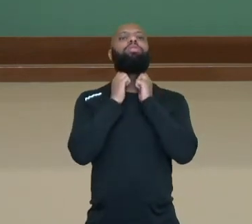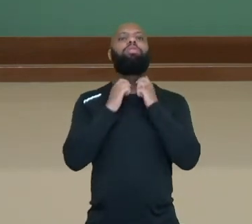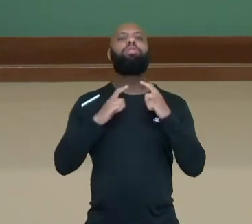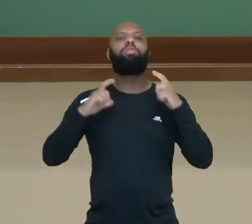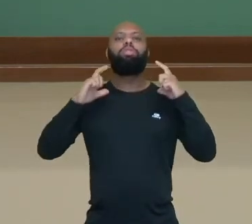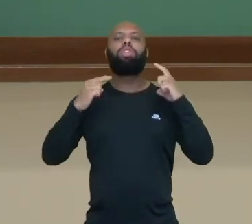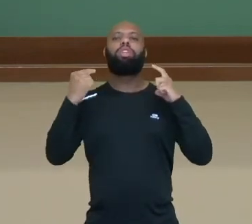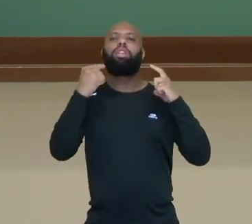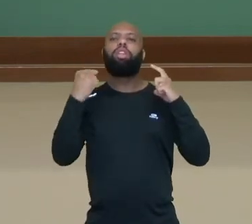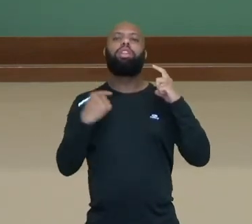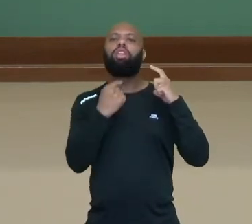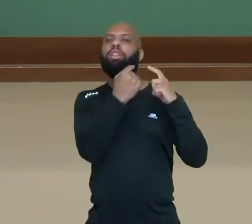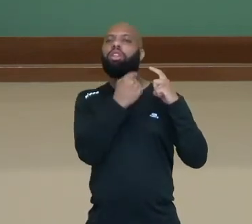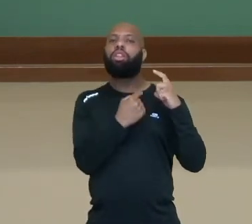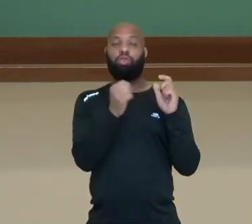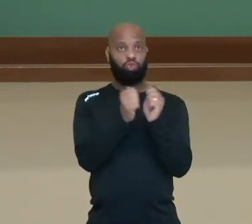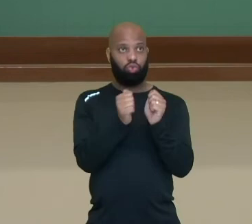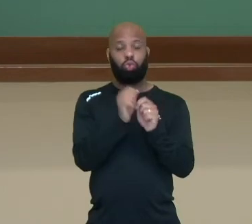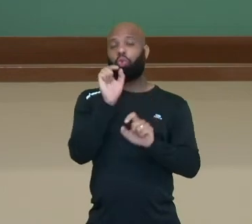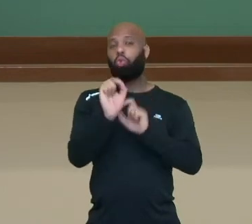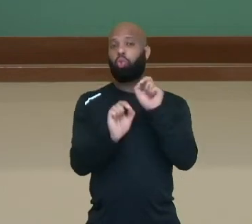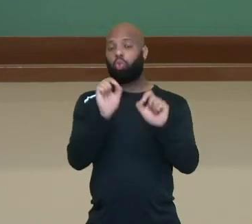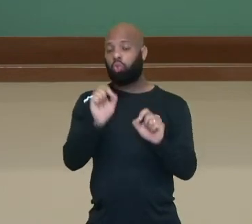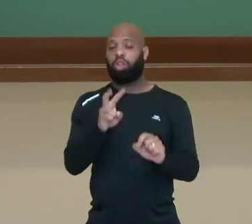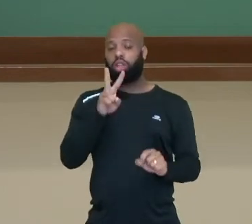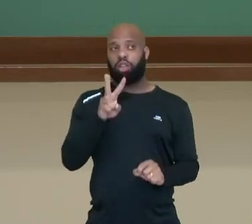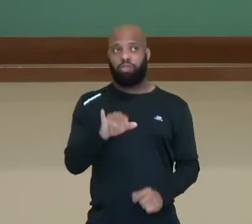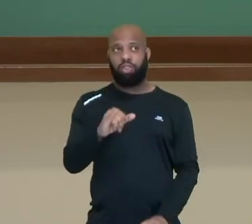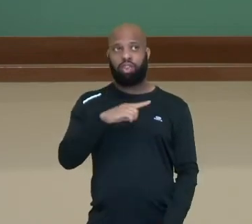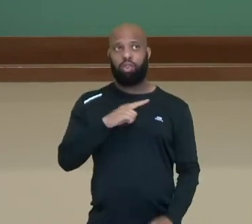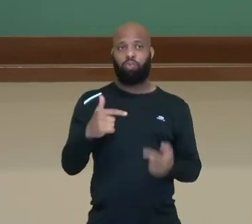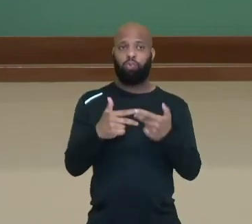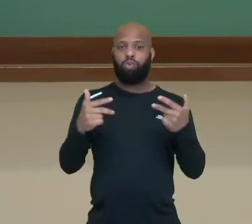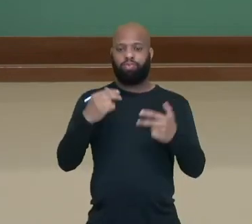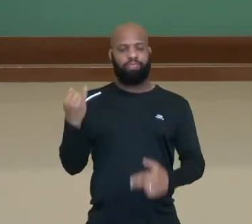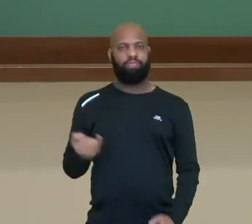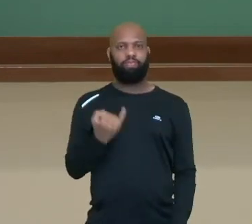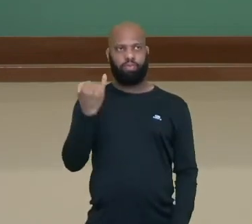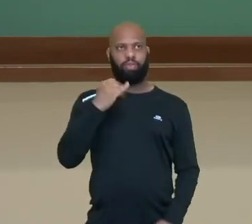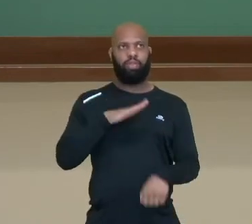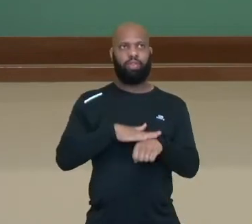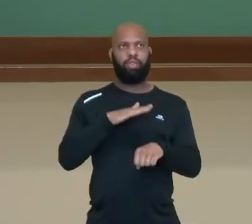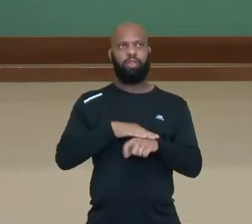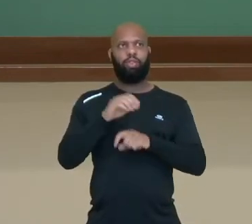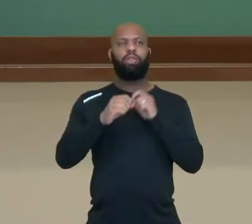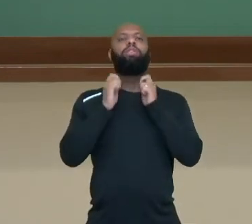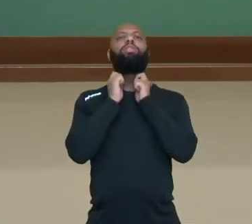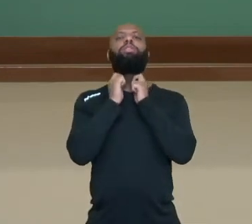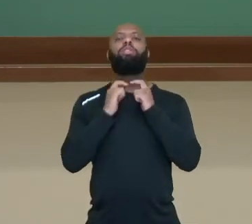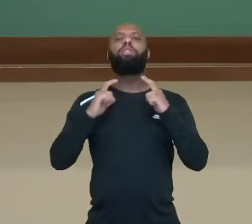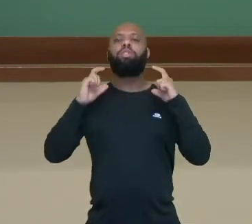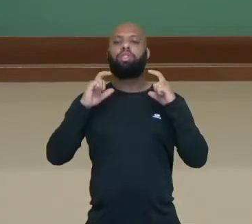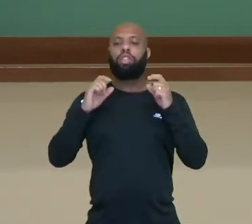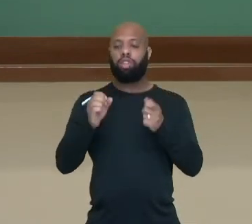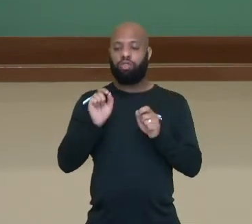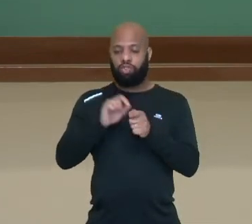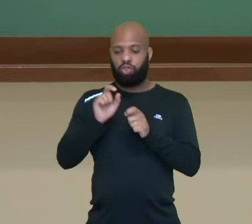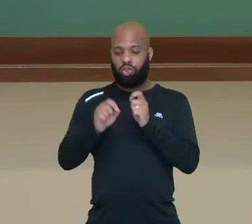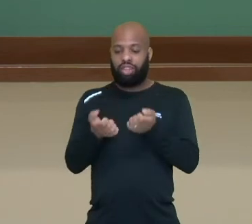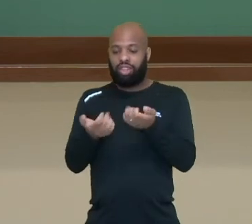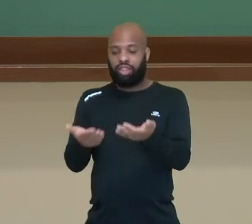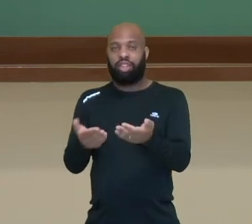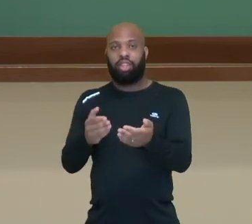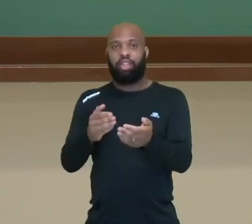junto com a tireoide, ela vai ter um efeito antagônico com a tireoide. Então enquanto a tireoide, ela coloca o cálcio nos ossos, a